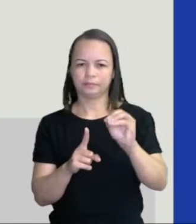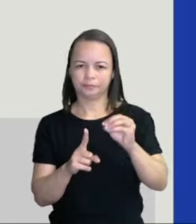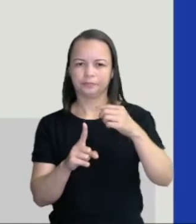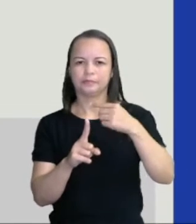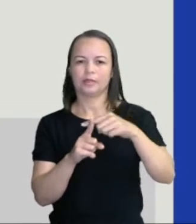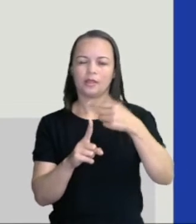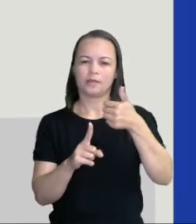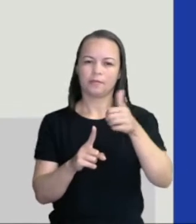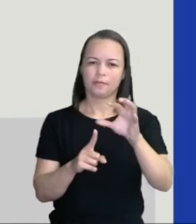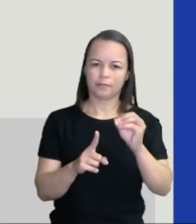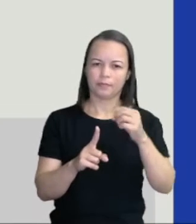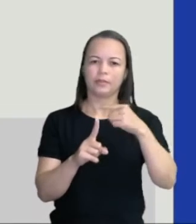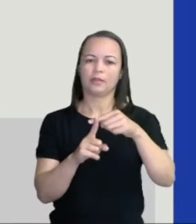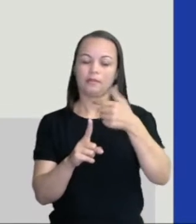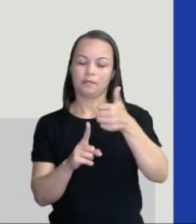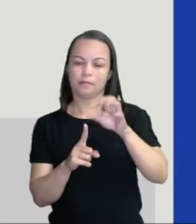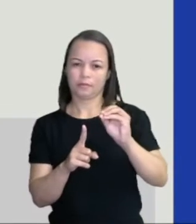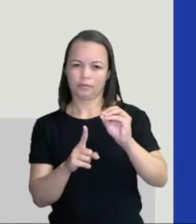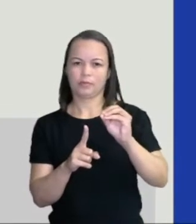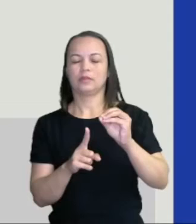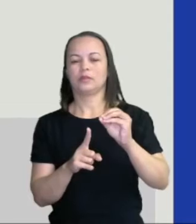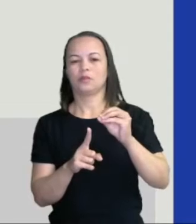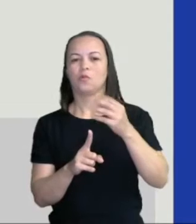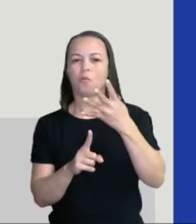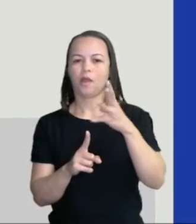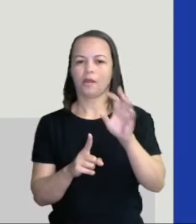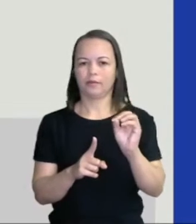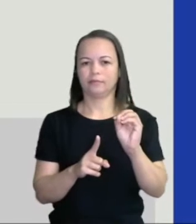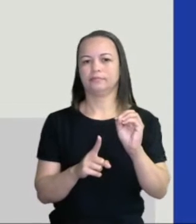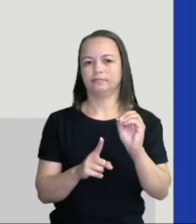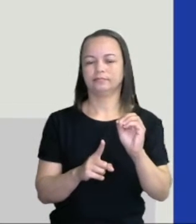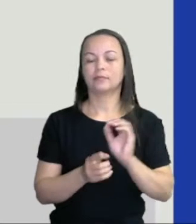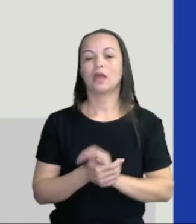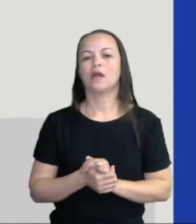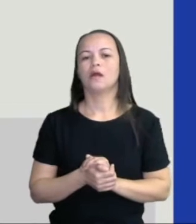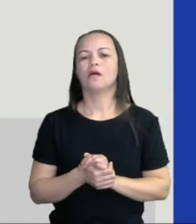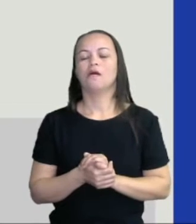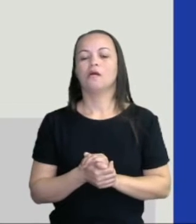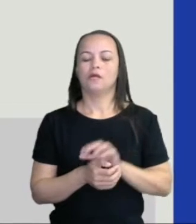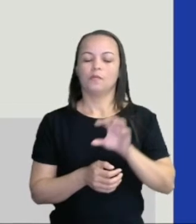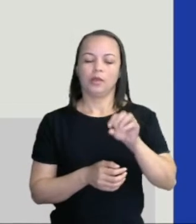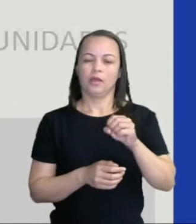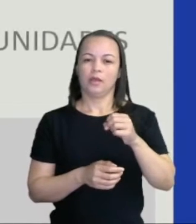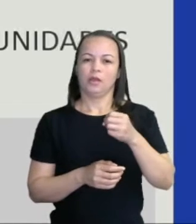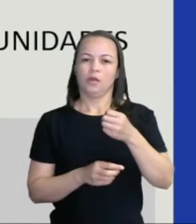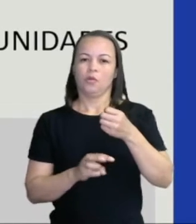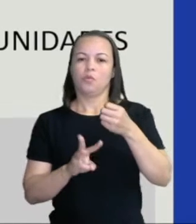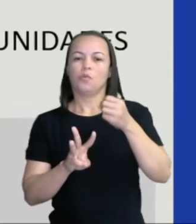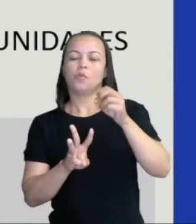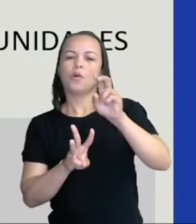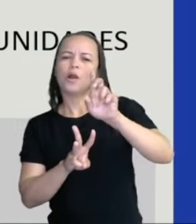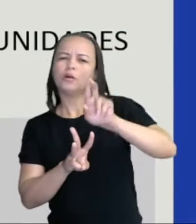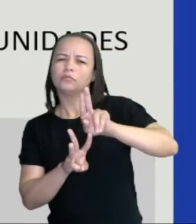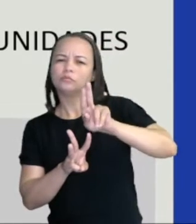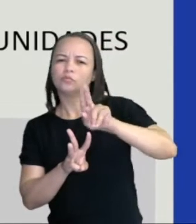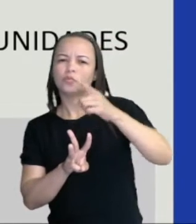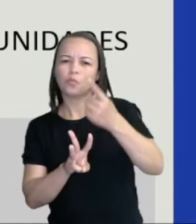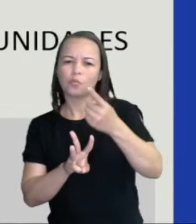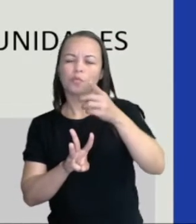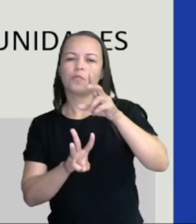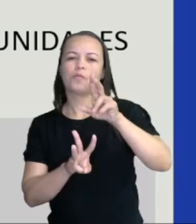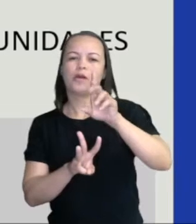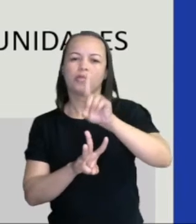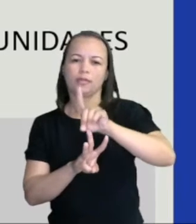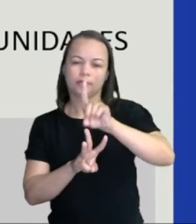30, mais 10, 40. E aí, o que é que eu vou fazer? Pegar uma dezena, ou podemos chamar 10